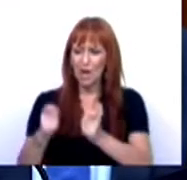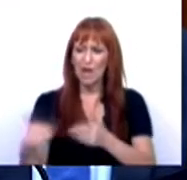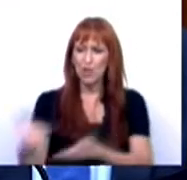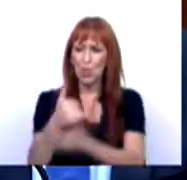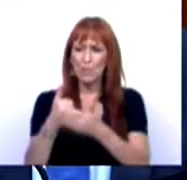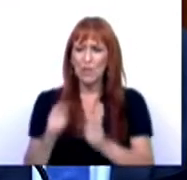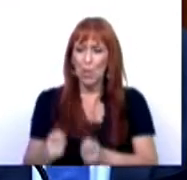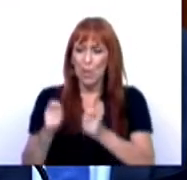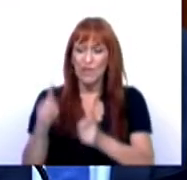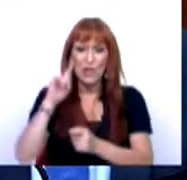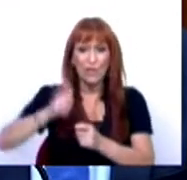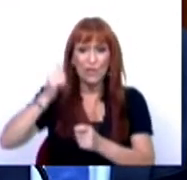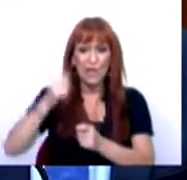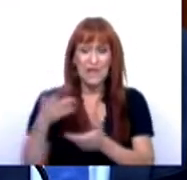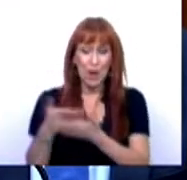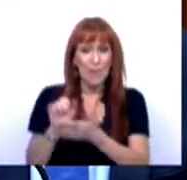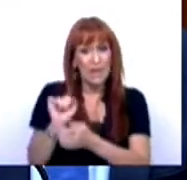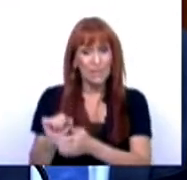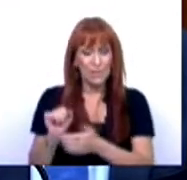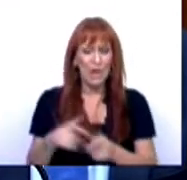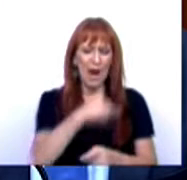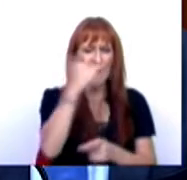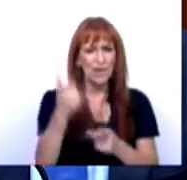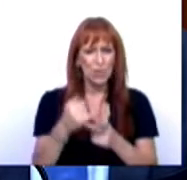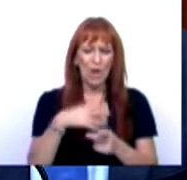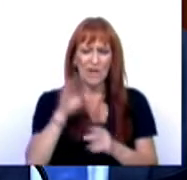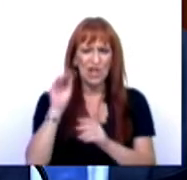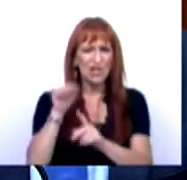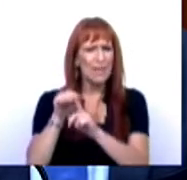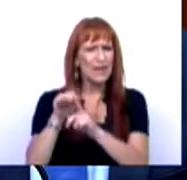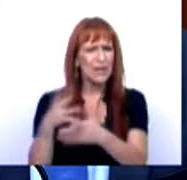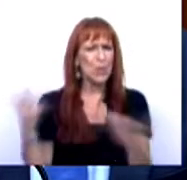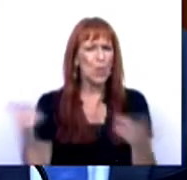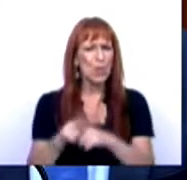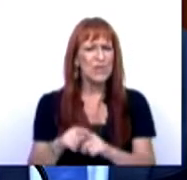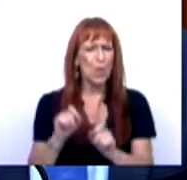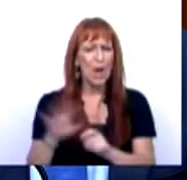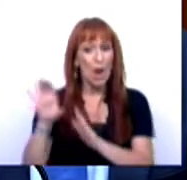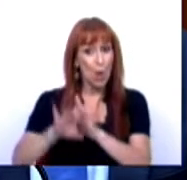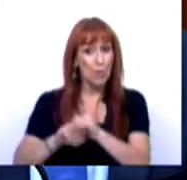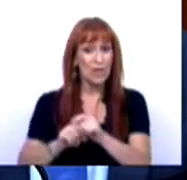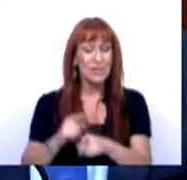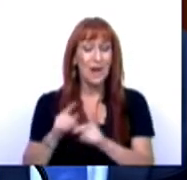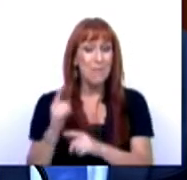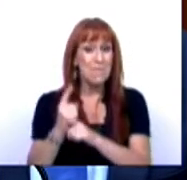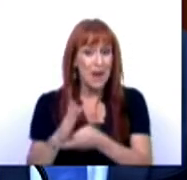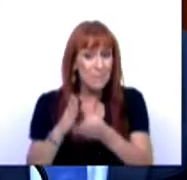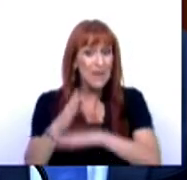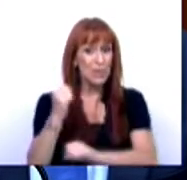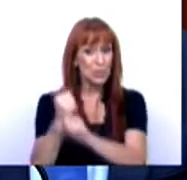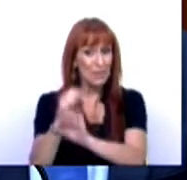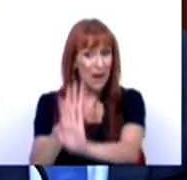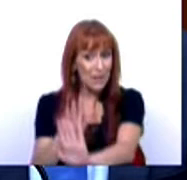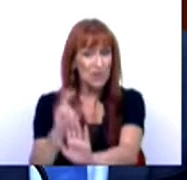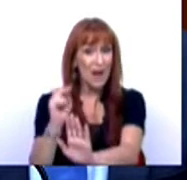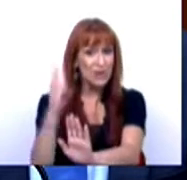recuperação do investimento fundamental para a nossa economia. Em segundo lugar, queria também chamar a atenção que tem como condição a manutenção do emprego